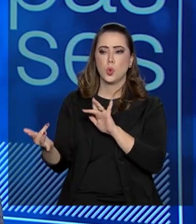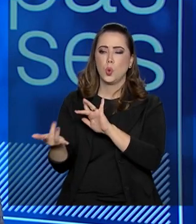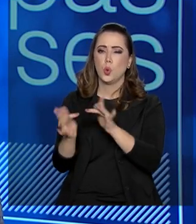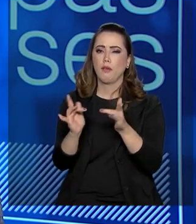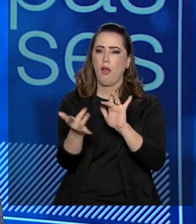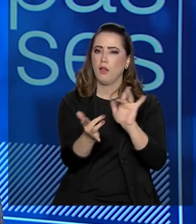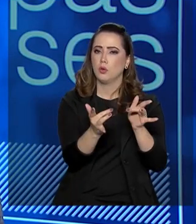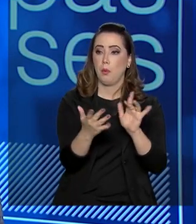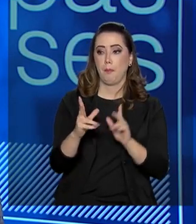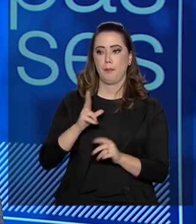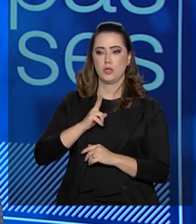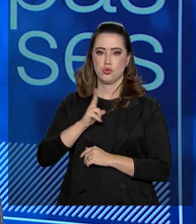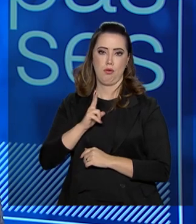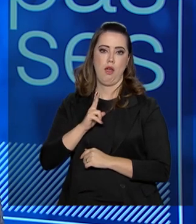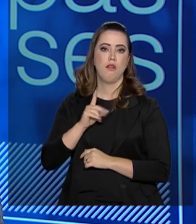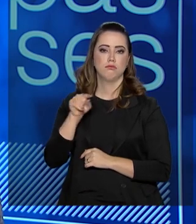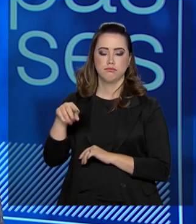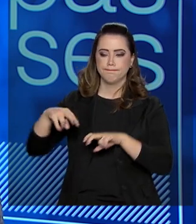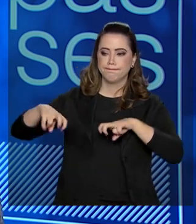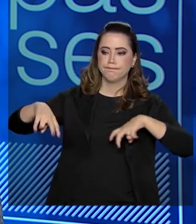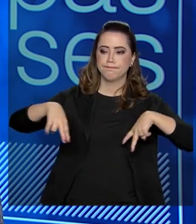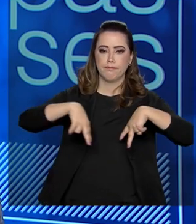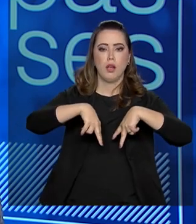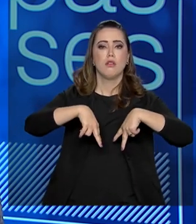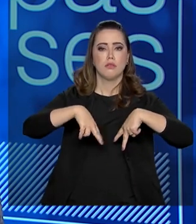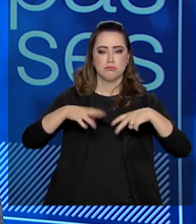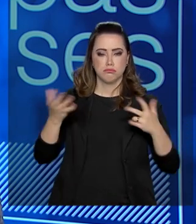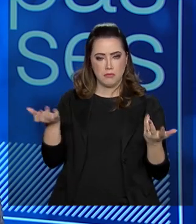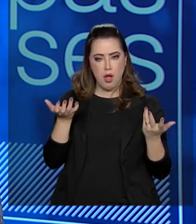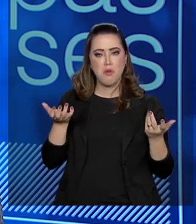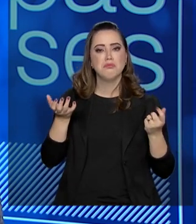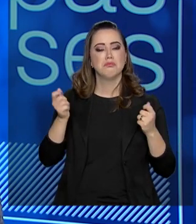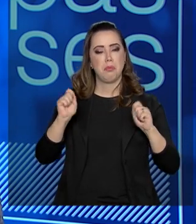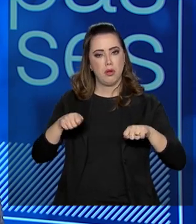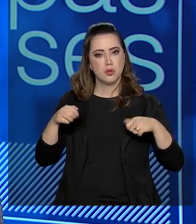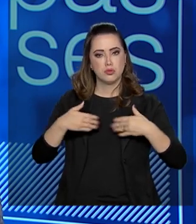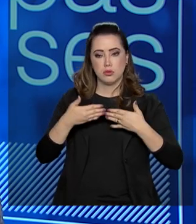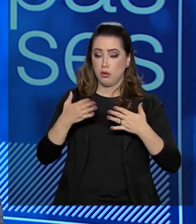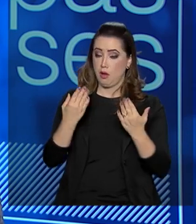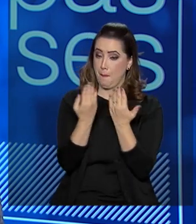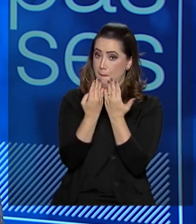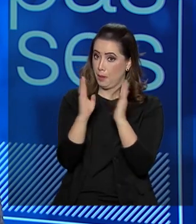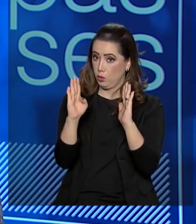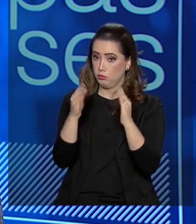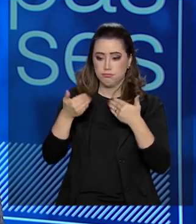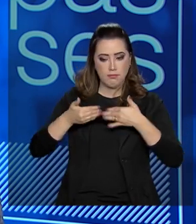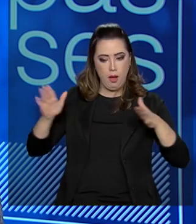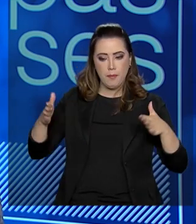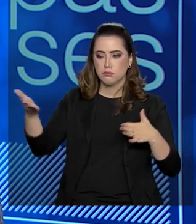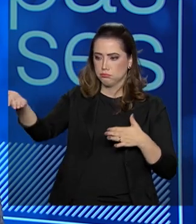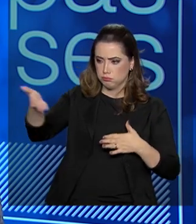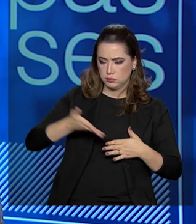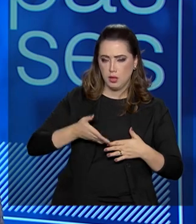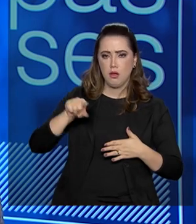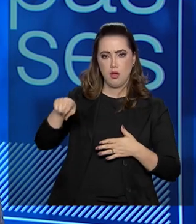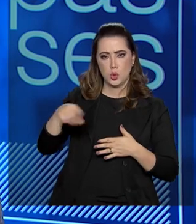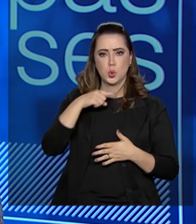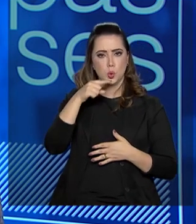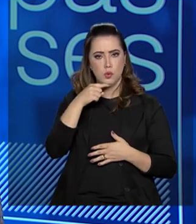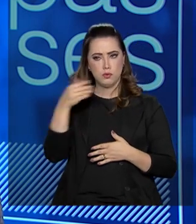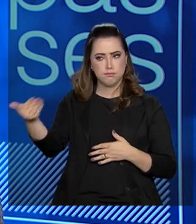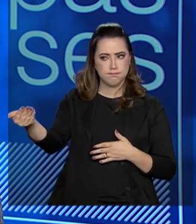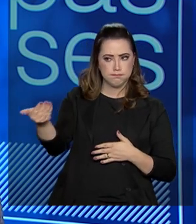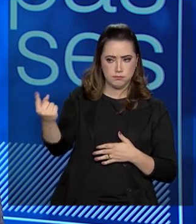pessoal. Recebemos também, nós temos o FNDEB, tem as portas abertas, nós protocolamos, atendemos ao